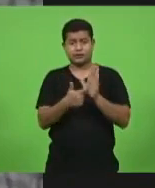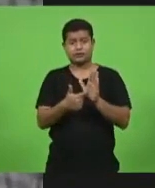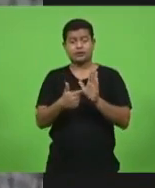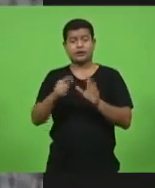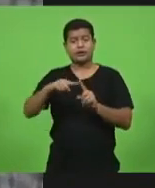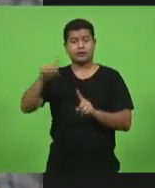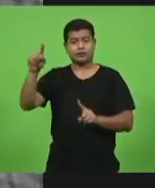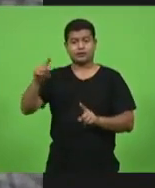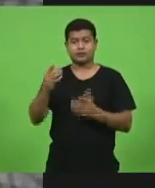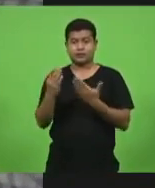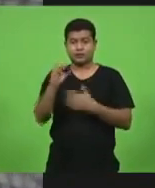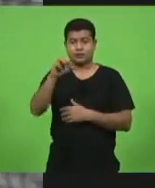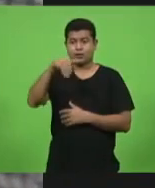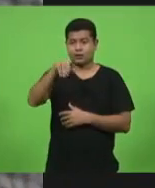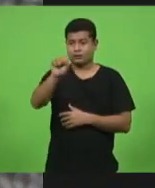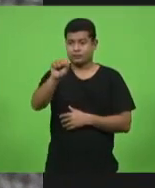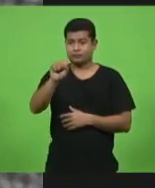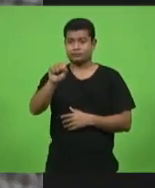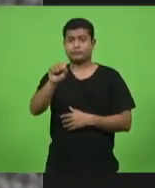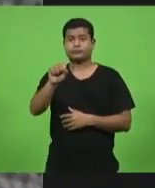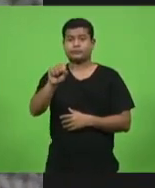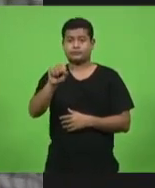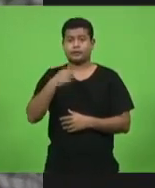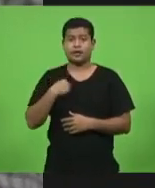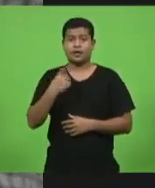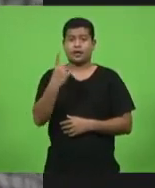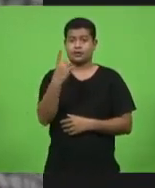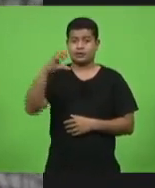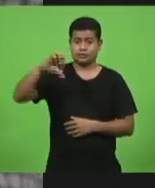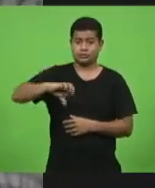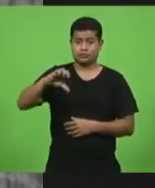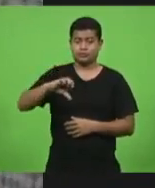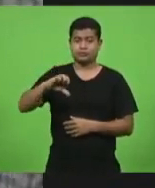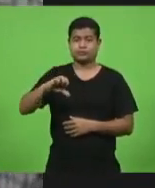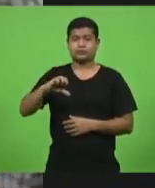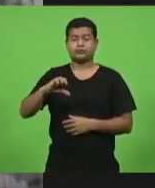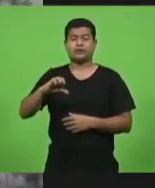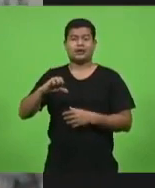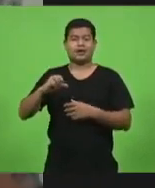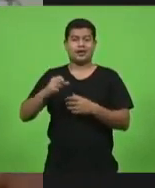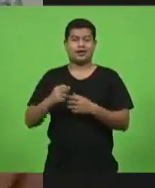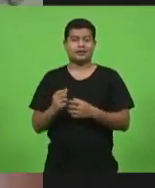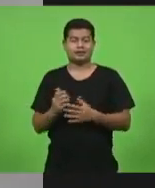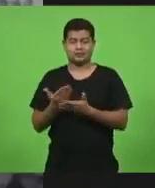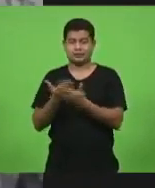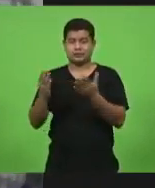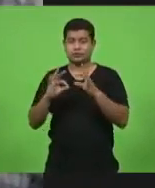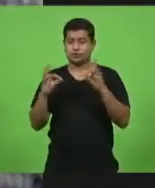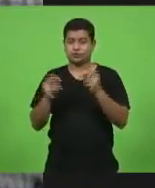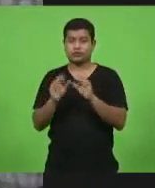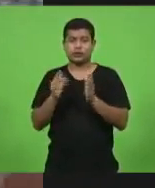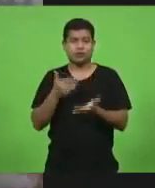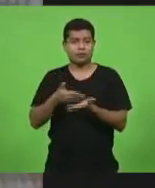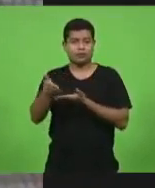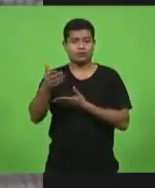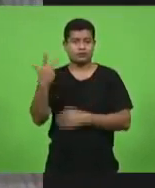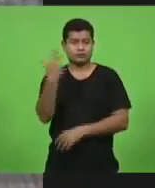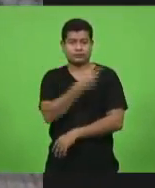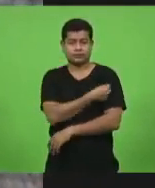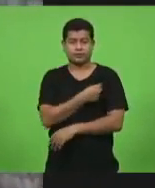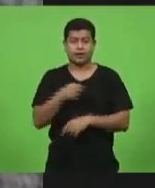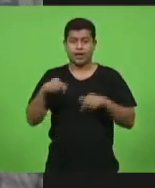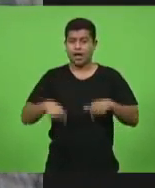que diz que nós somos o décimo nono no ranking dos países que já vacinaram pessoas Santa